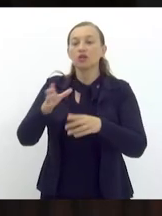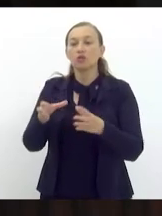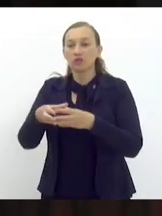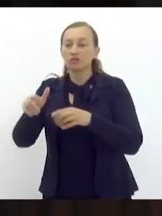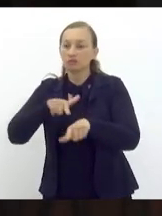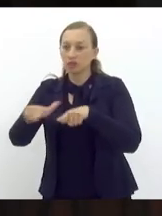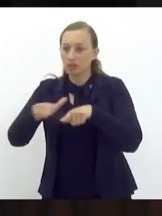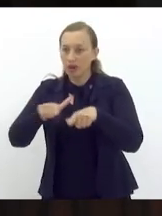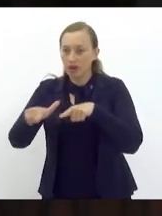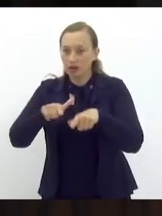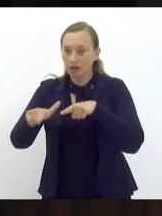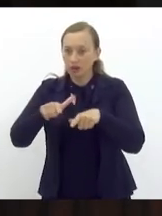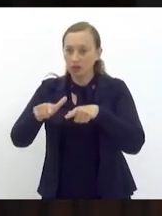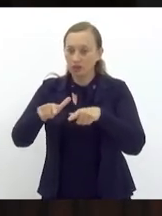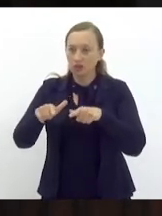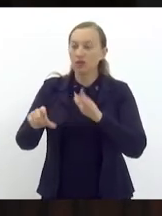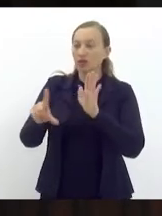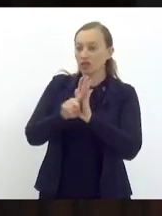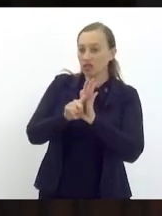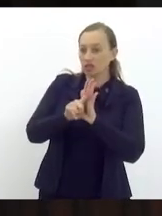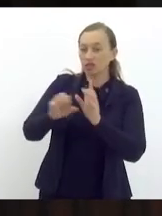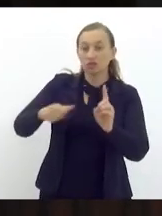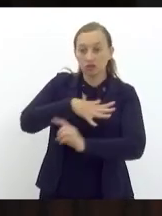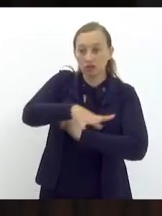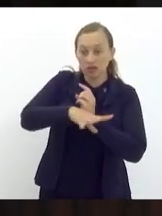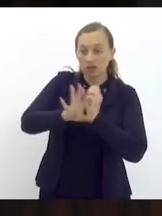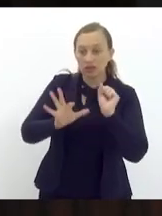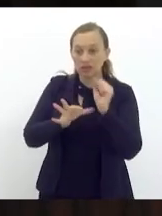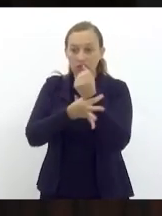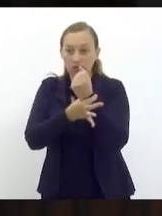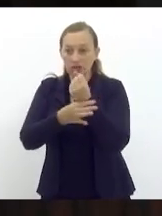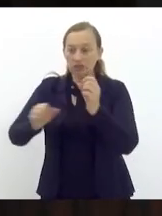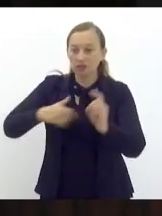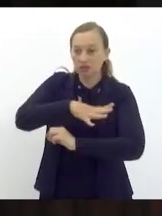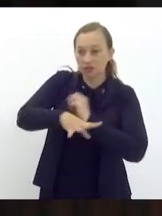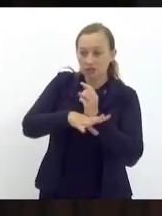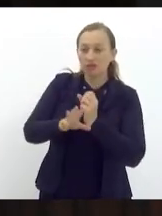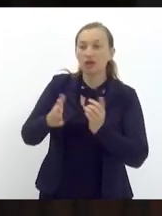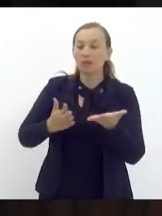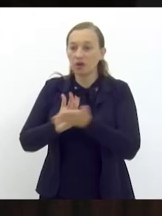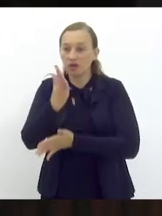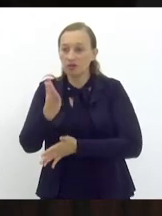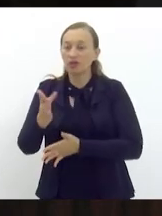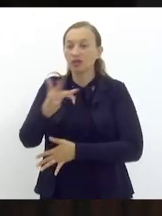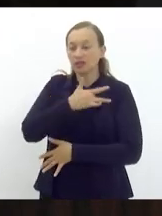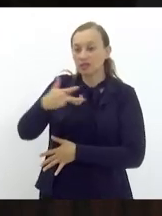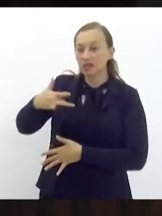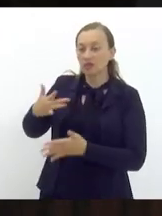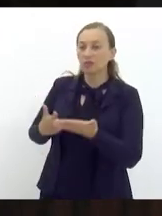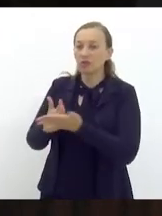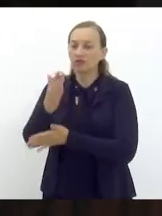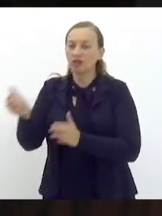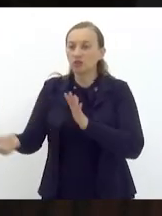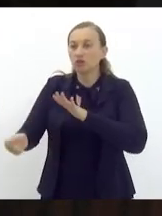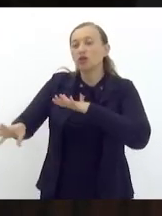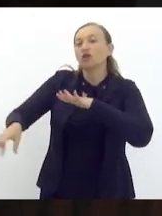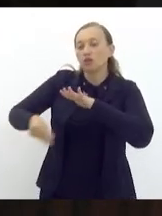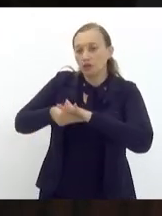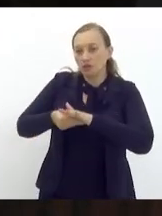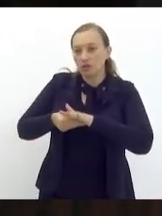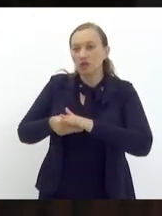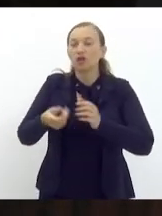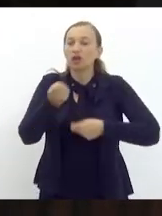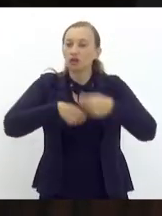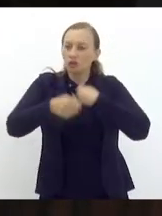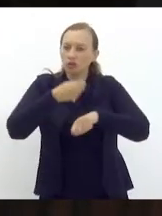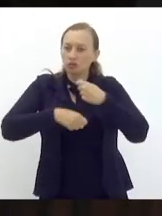legislativo, social e seguridade social favorável, de saúde favorável com emendas, de economia, indústria